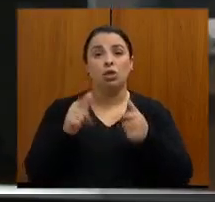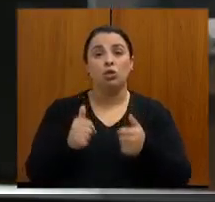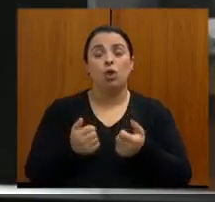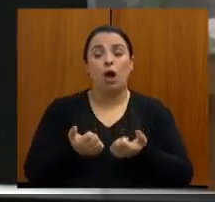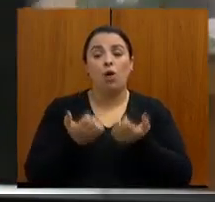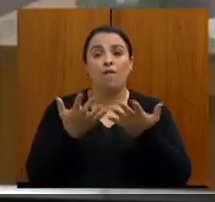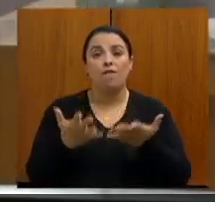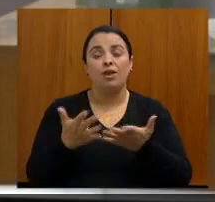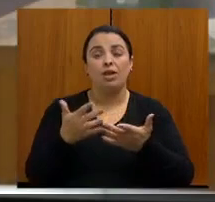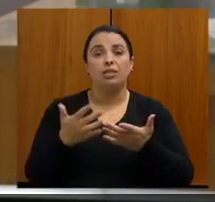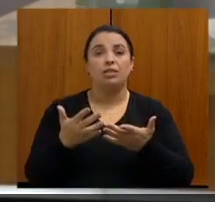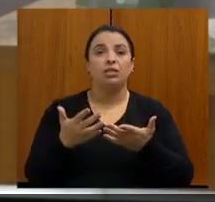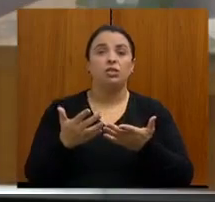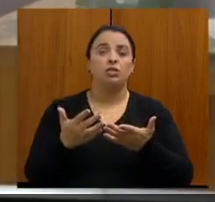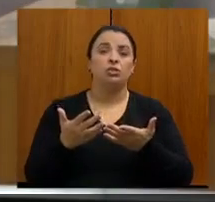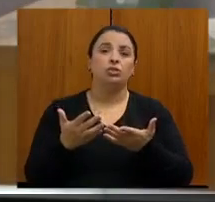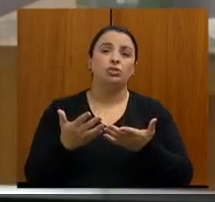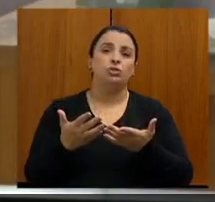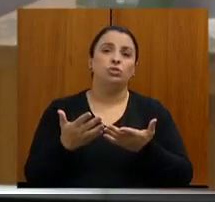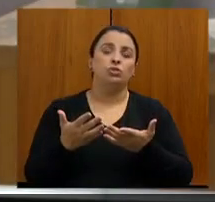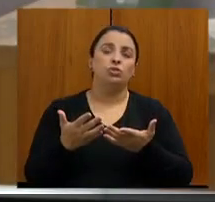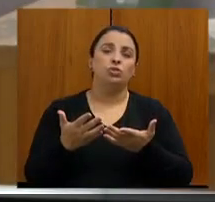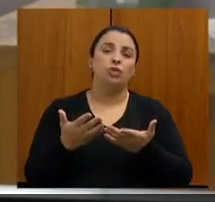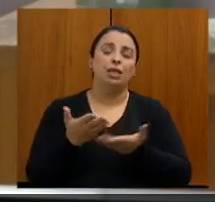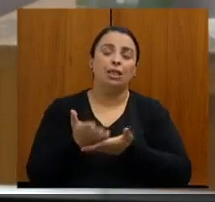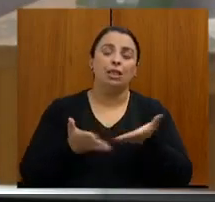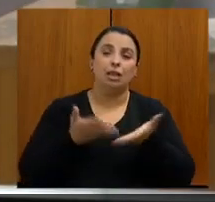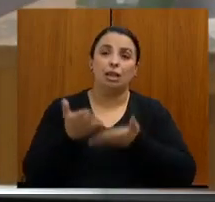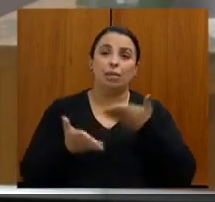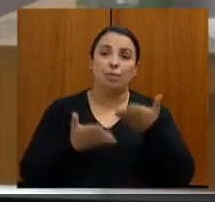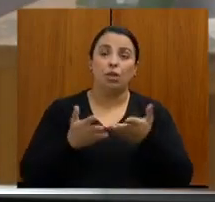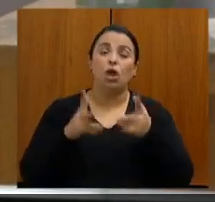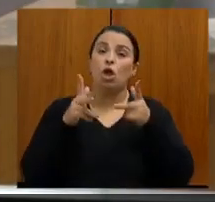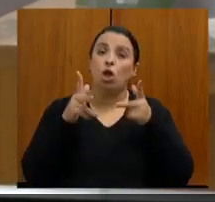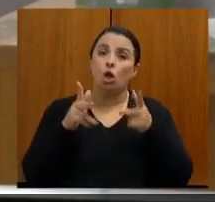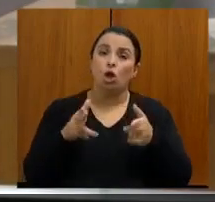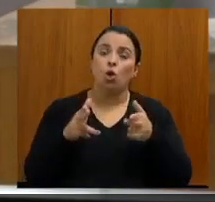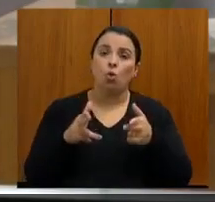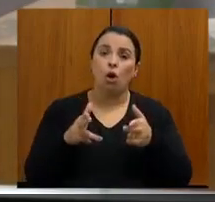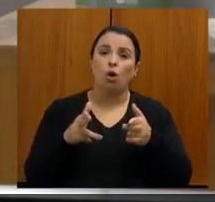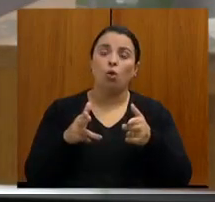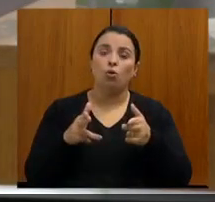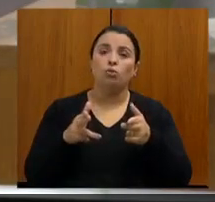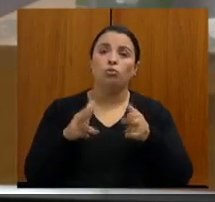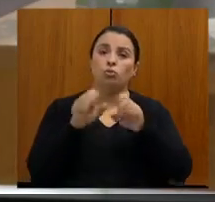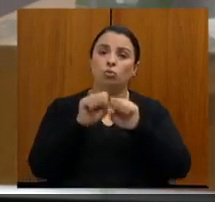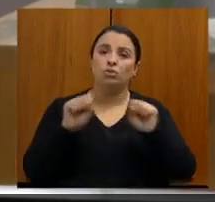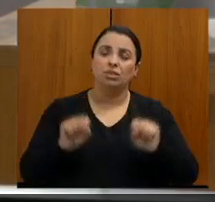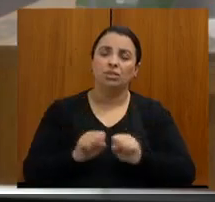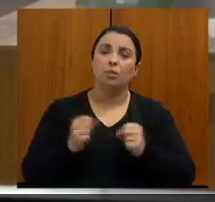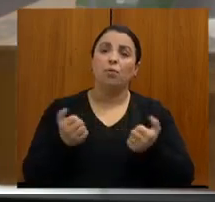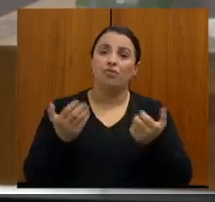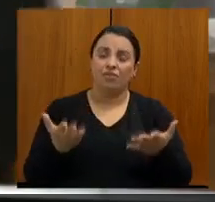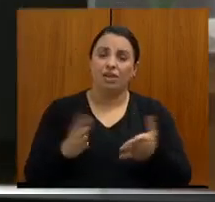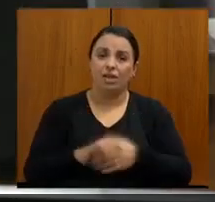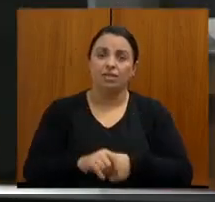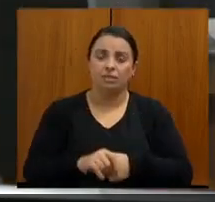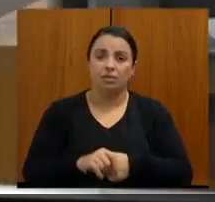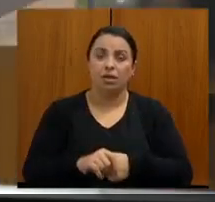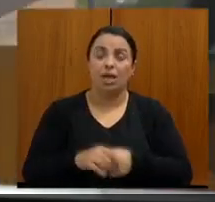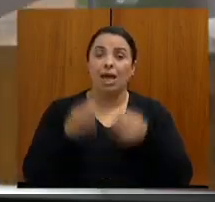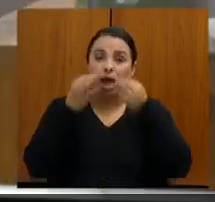necessidade de cada um em todos os níveis de complexidade do sistema. Então, muito bem colocado o tema da atenção primária. A